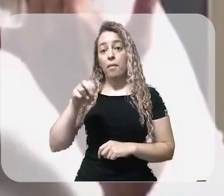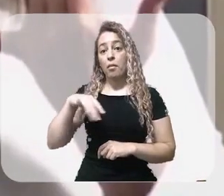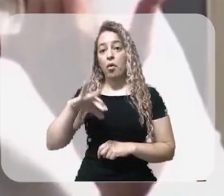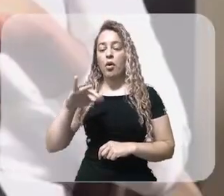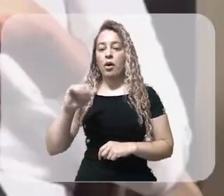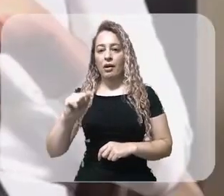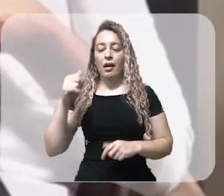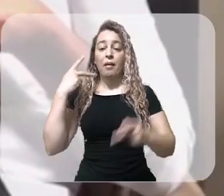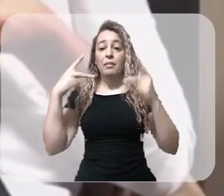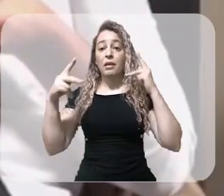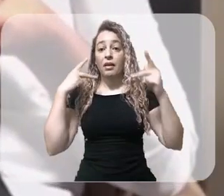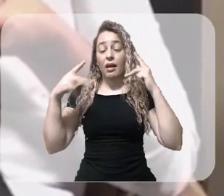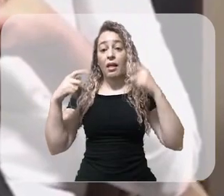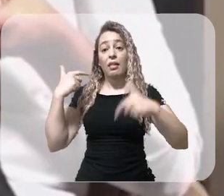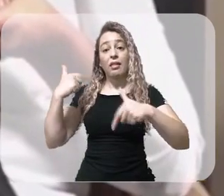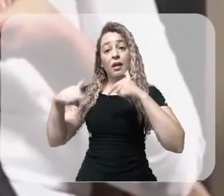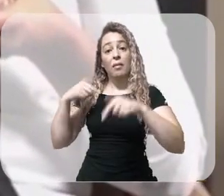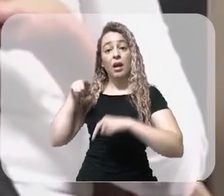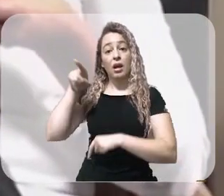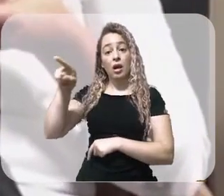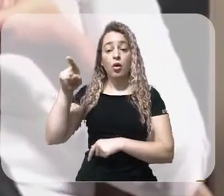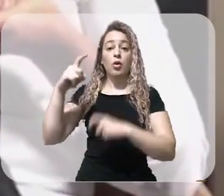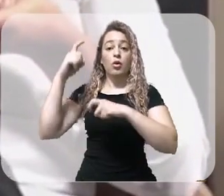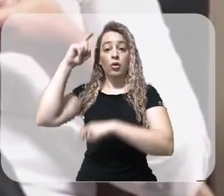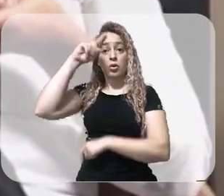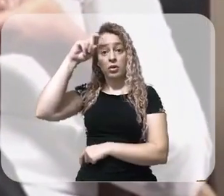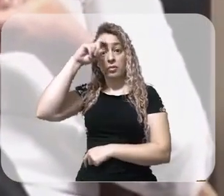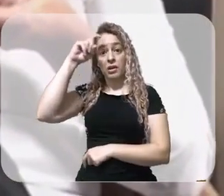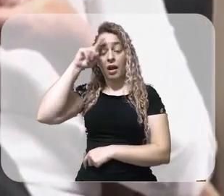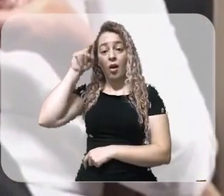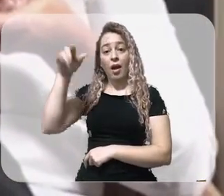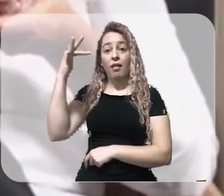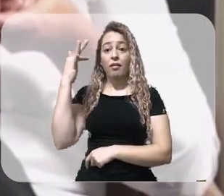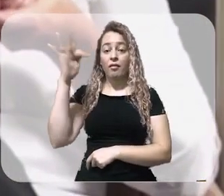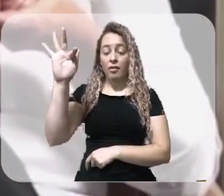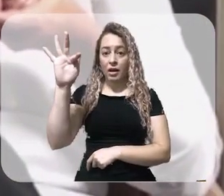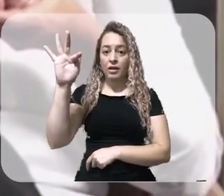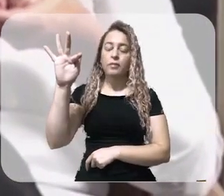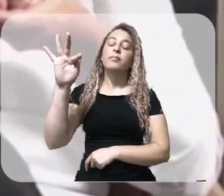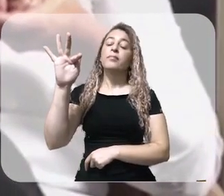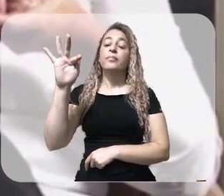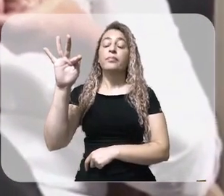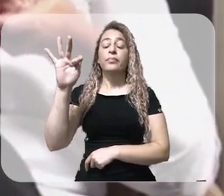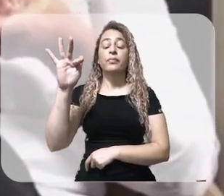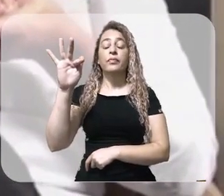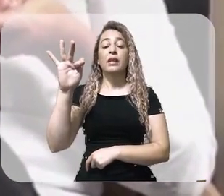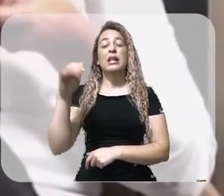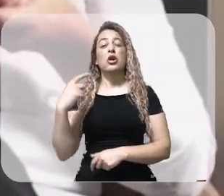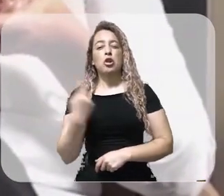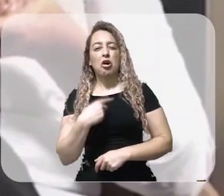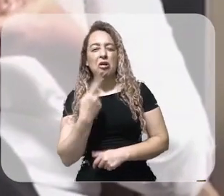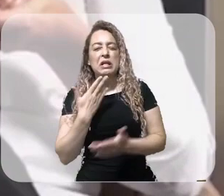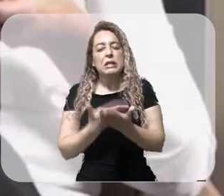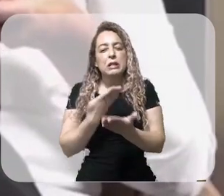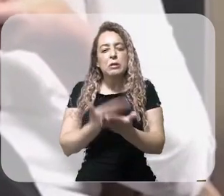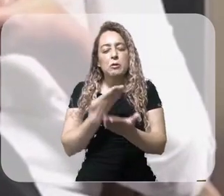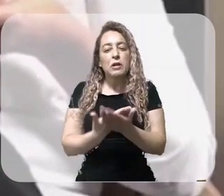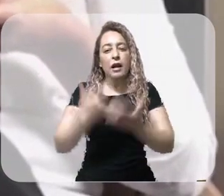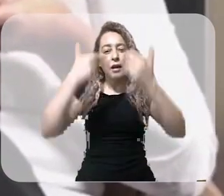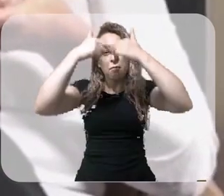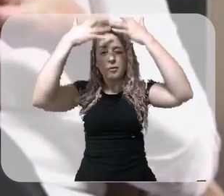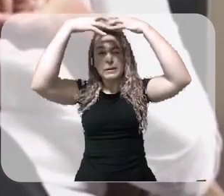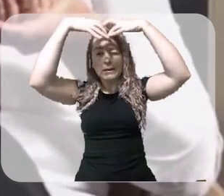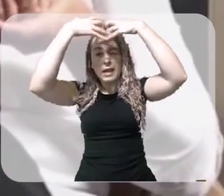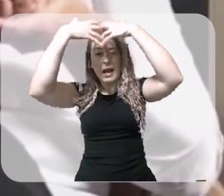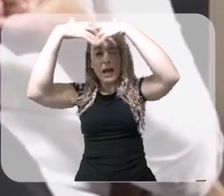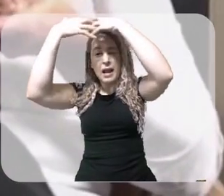sabe disso. A gente estudou todas as regiões do cérebro, nessa precisão de milímetros, num grupo de